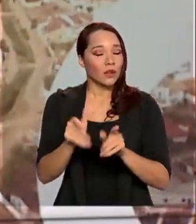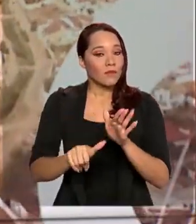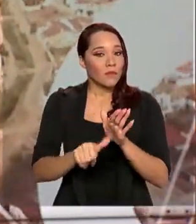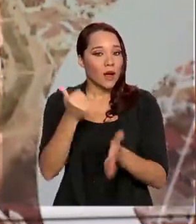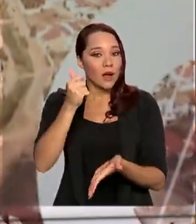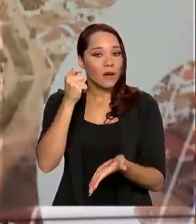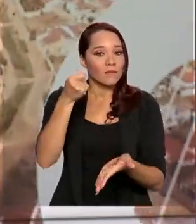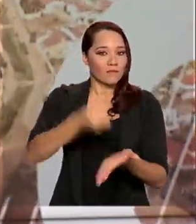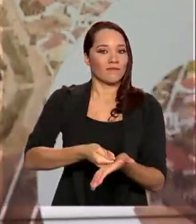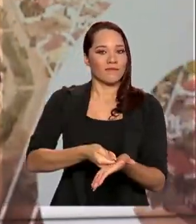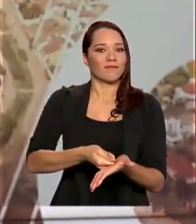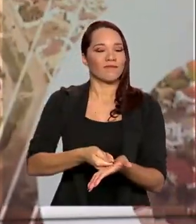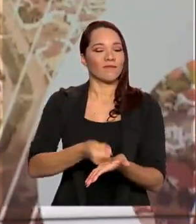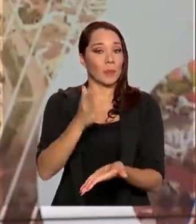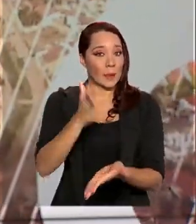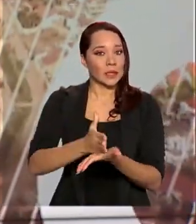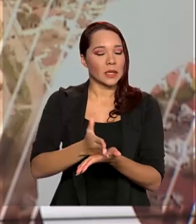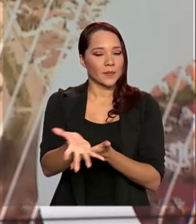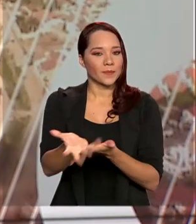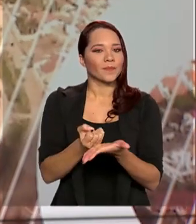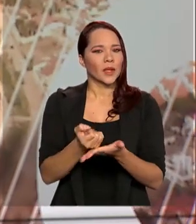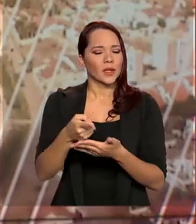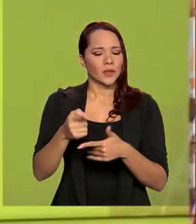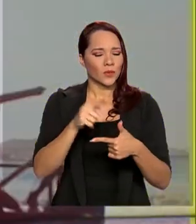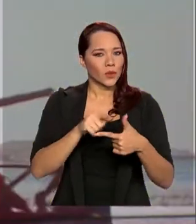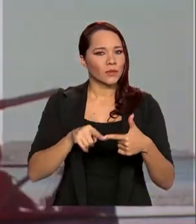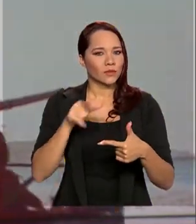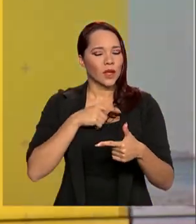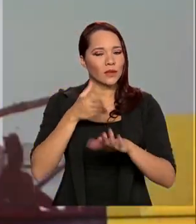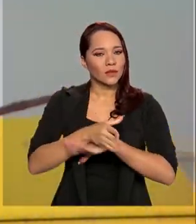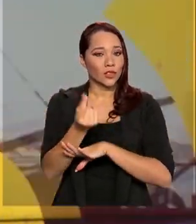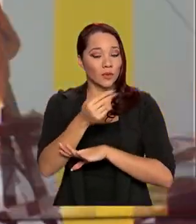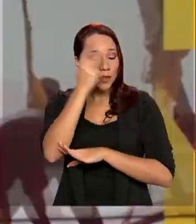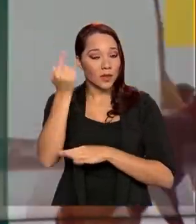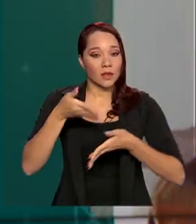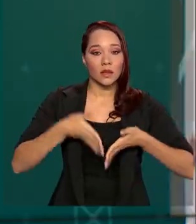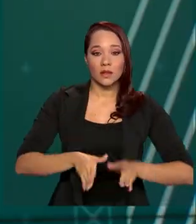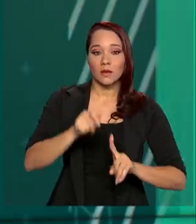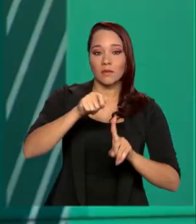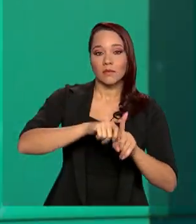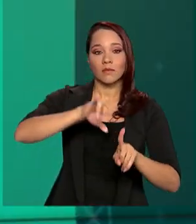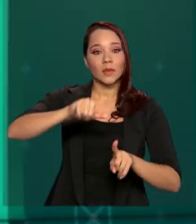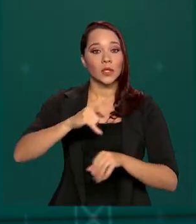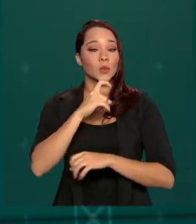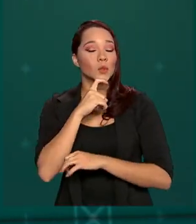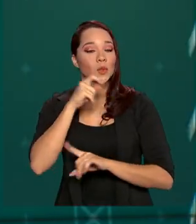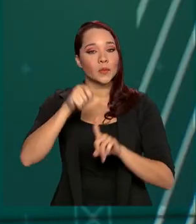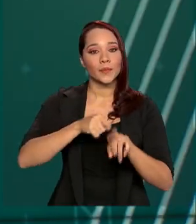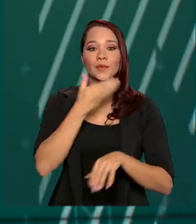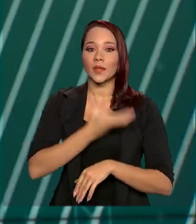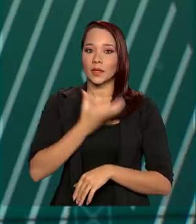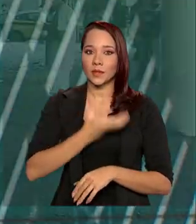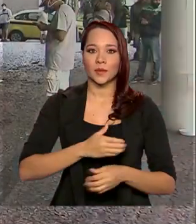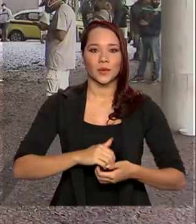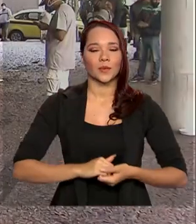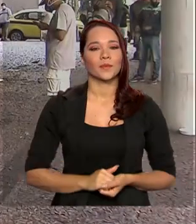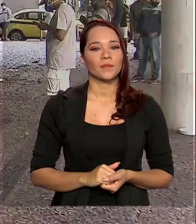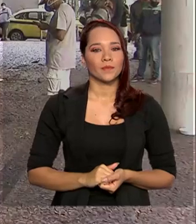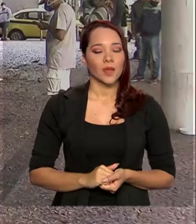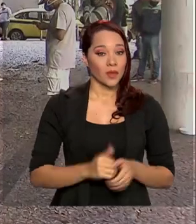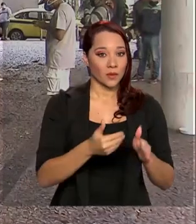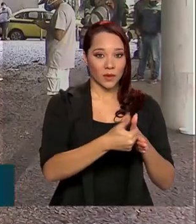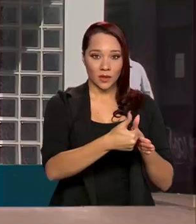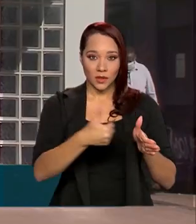a primeira parcela. Nesses dois dias terão acesso ao dinheiro os nascidos entre julho e dezembro. Com